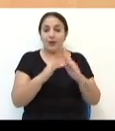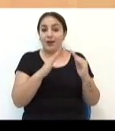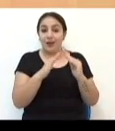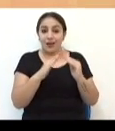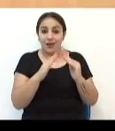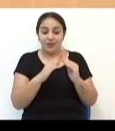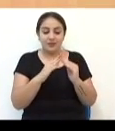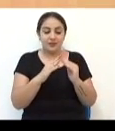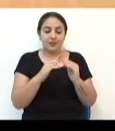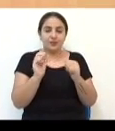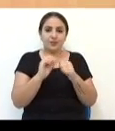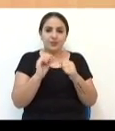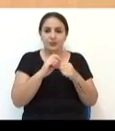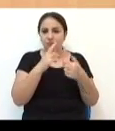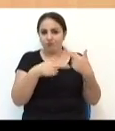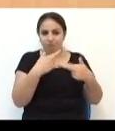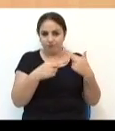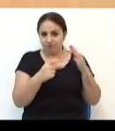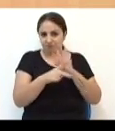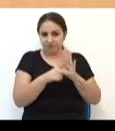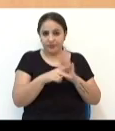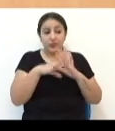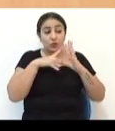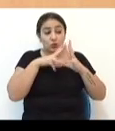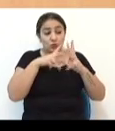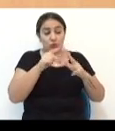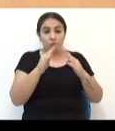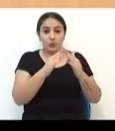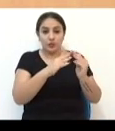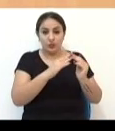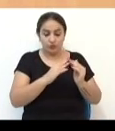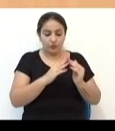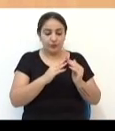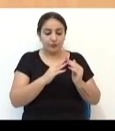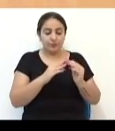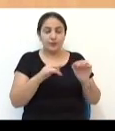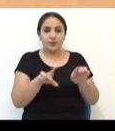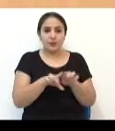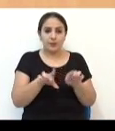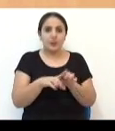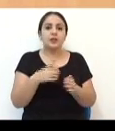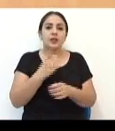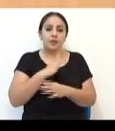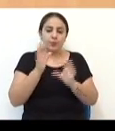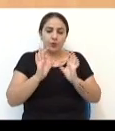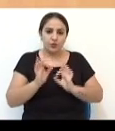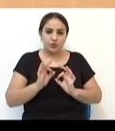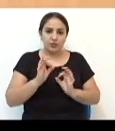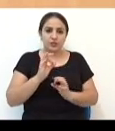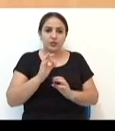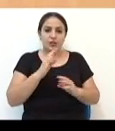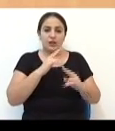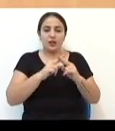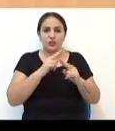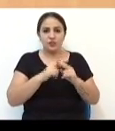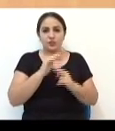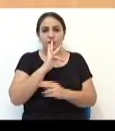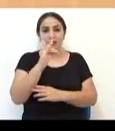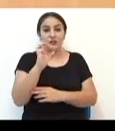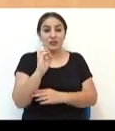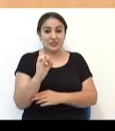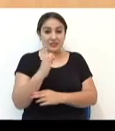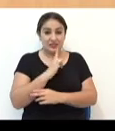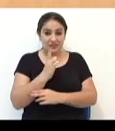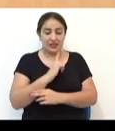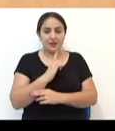casas, próprias reformas, tudo nas moradias. E outra coisa, tem um projeto da Caixa Federal que se tu tem o